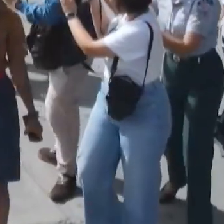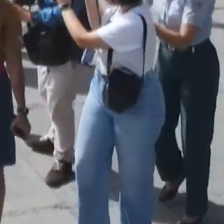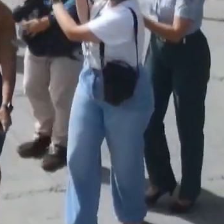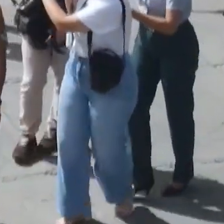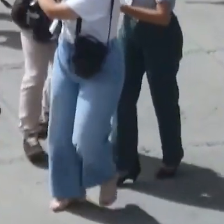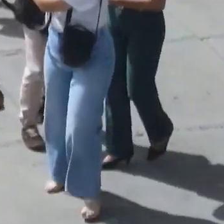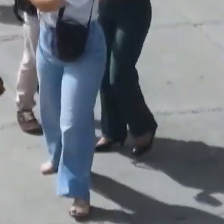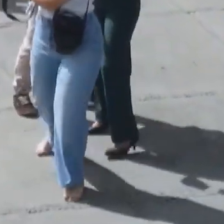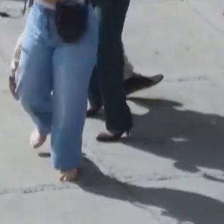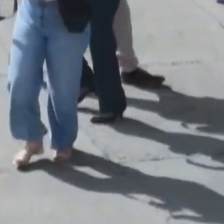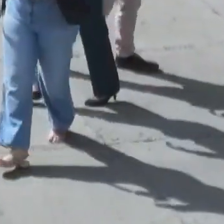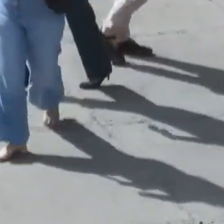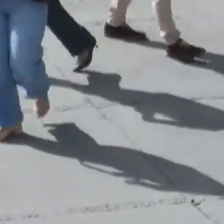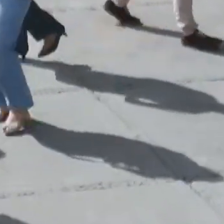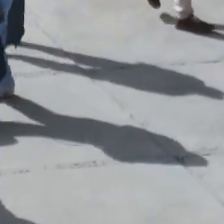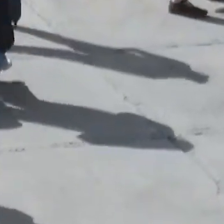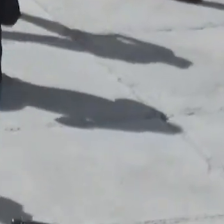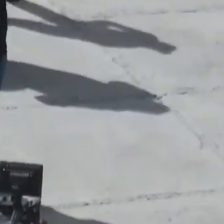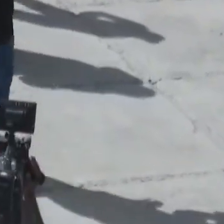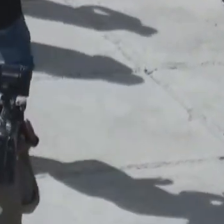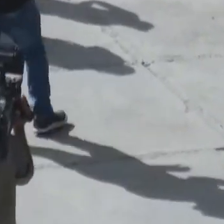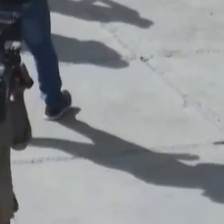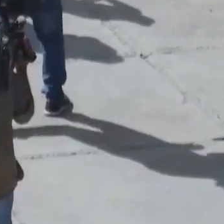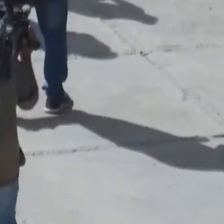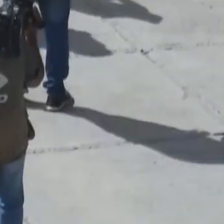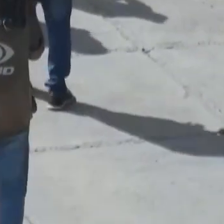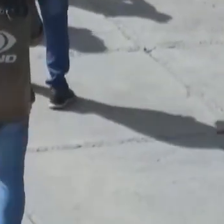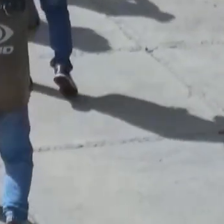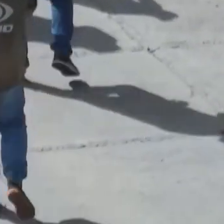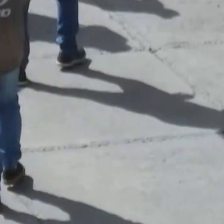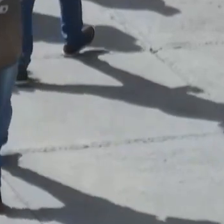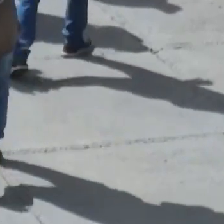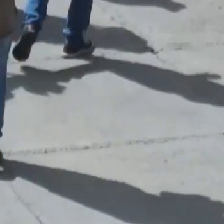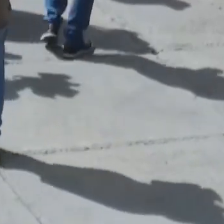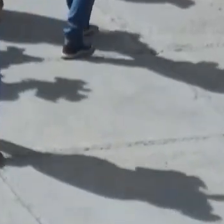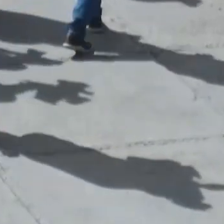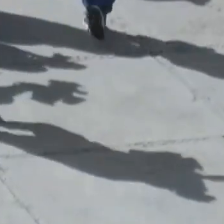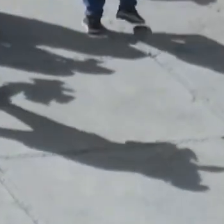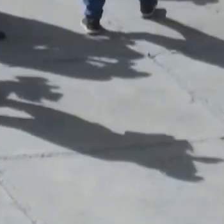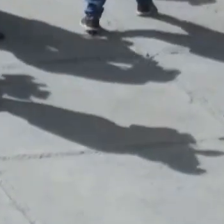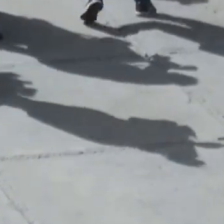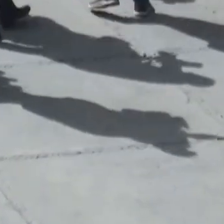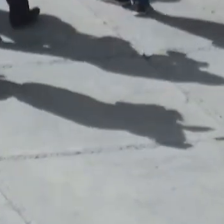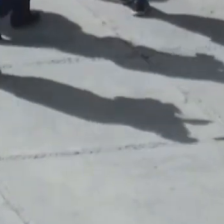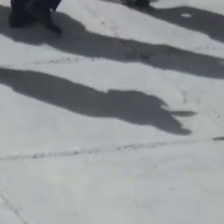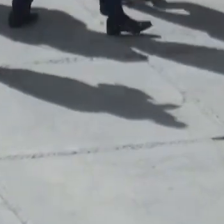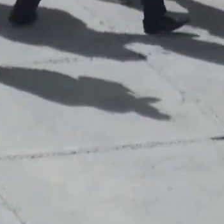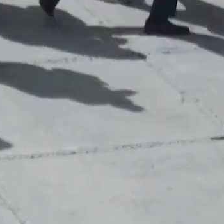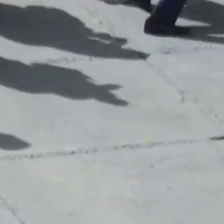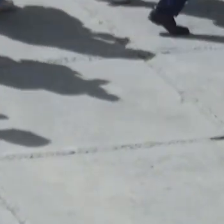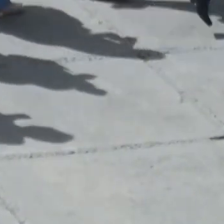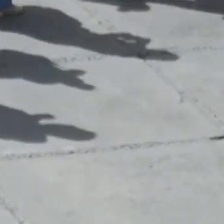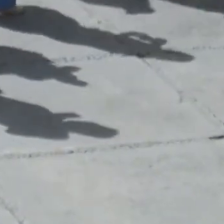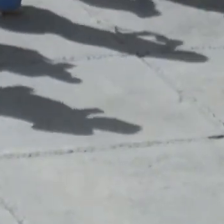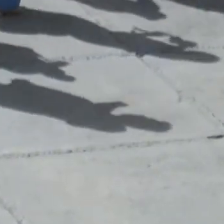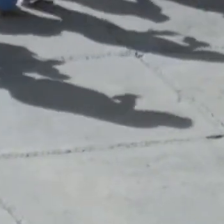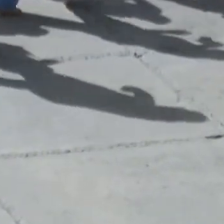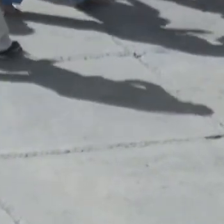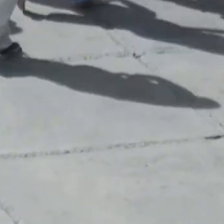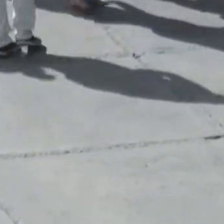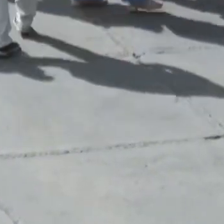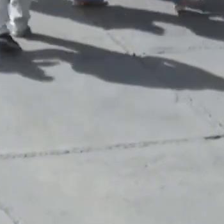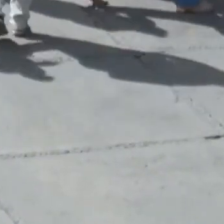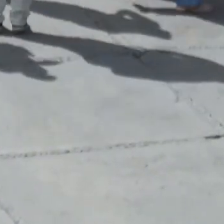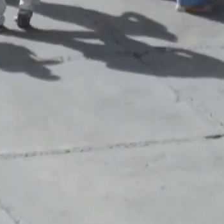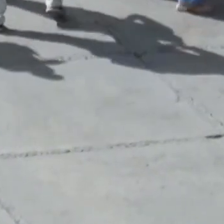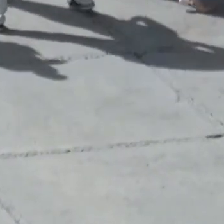que foi recepcionado pelos militares e também pelo deputado Gerson Claro, que é presidente dessa